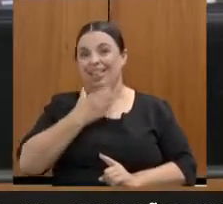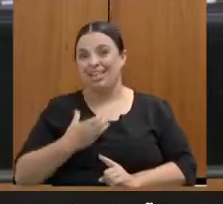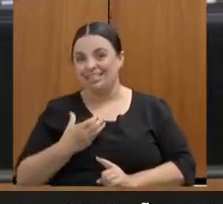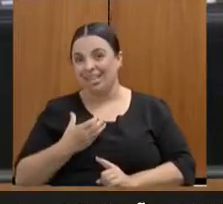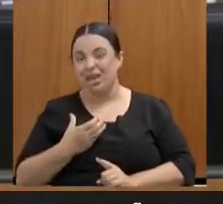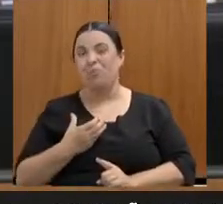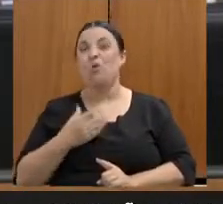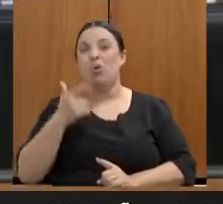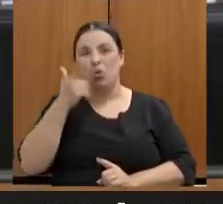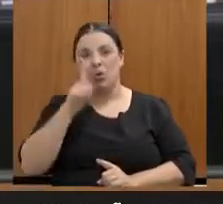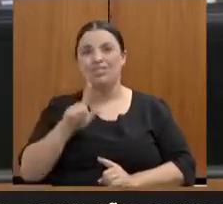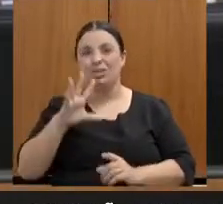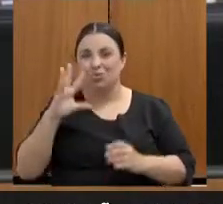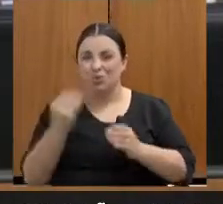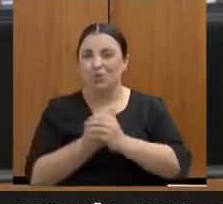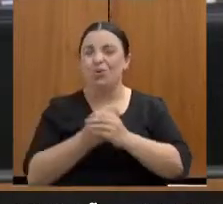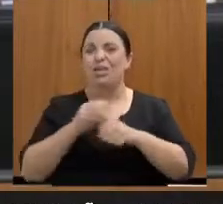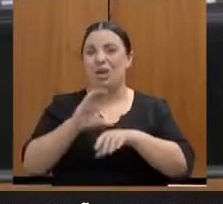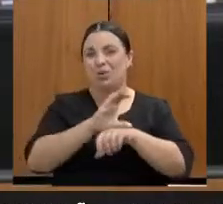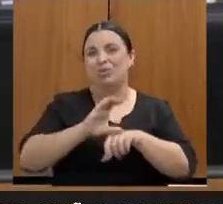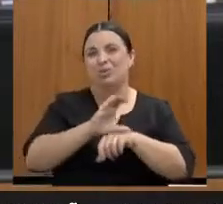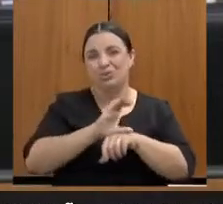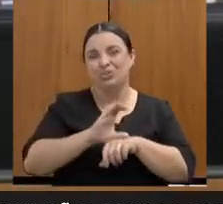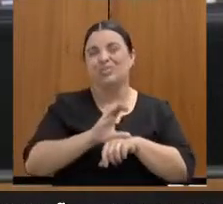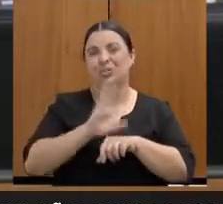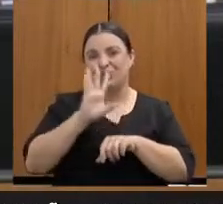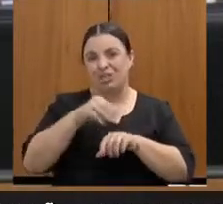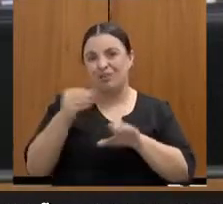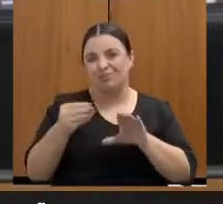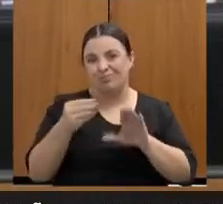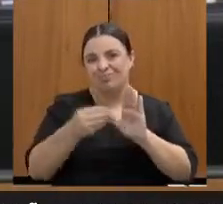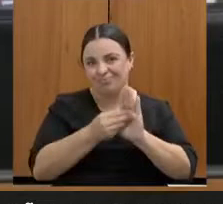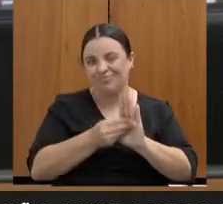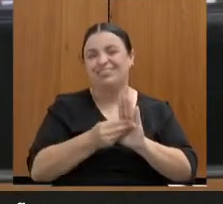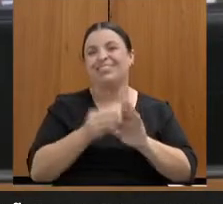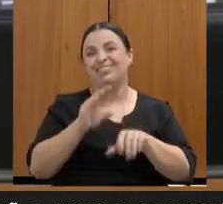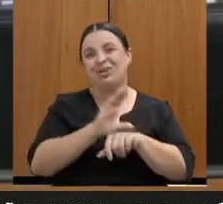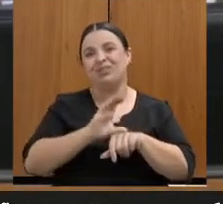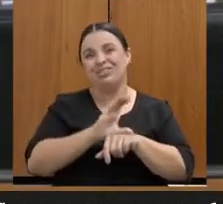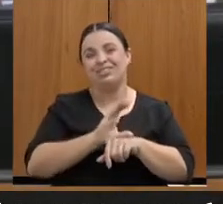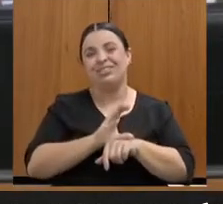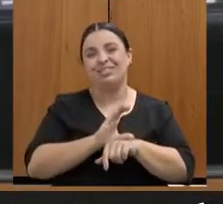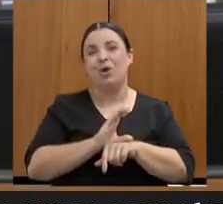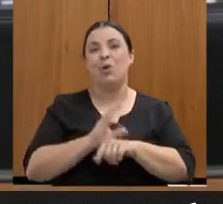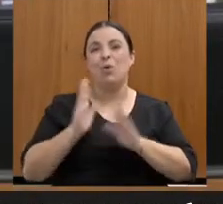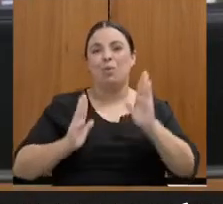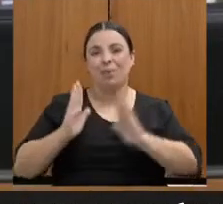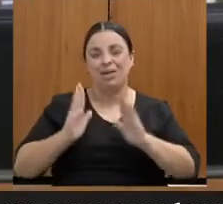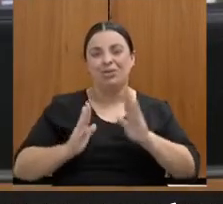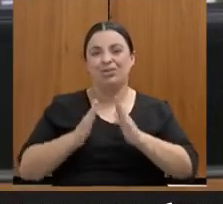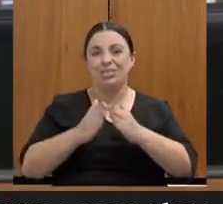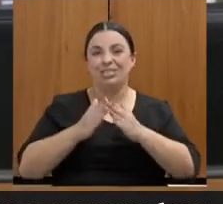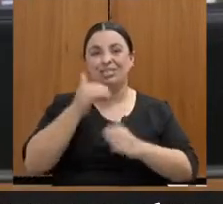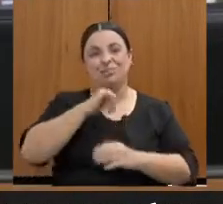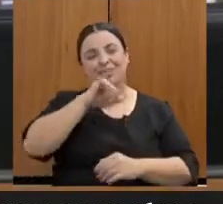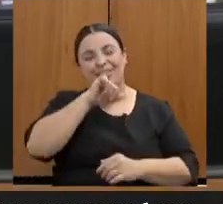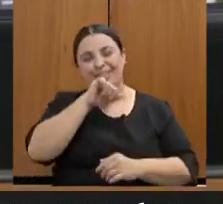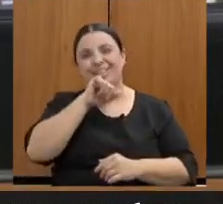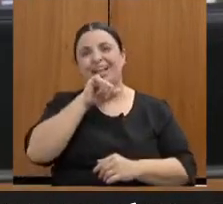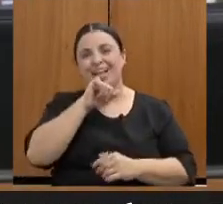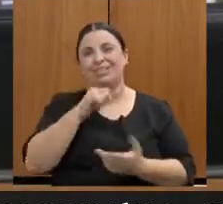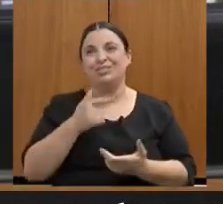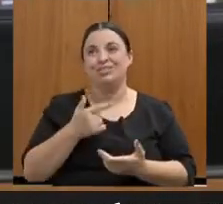valerá para as mulheres que serão eleitas e reeleitas em 2022. Criamos também,